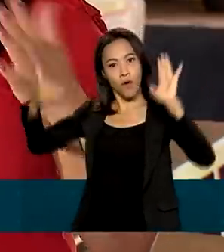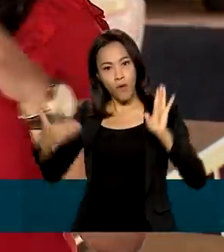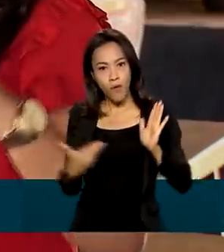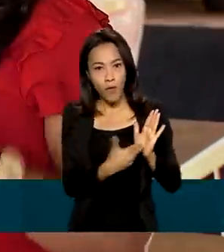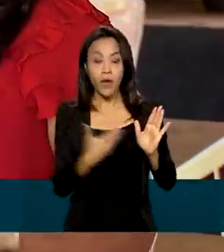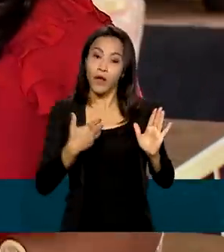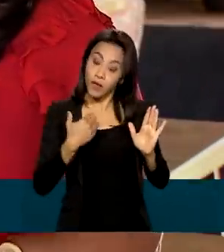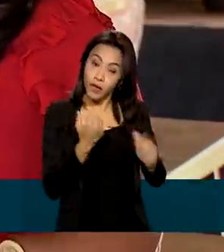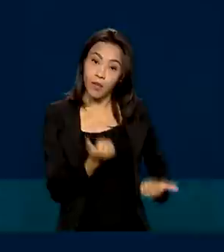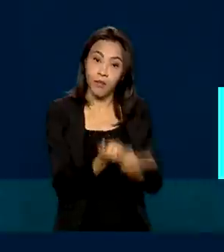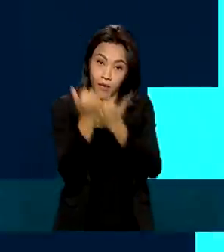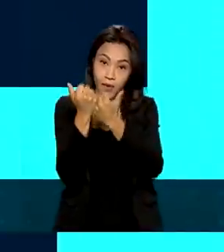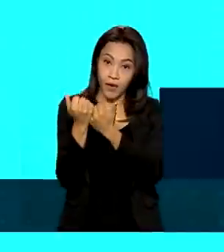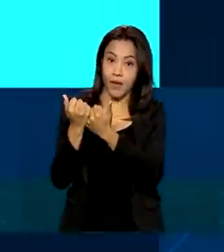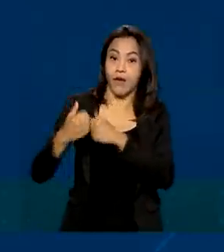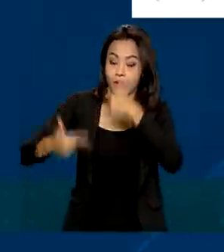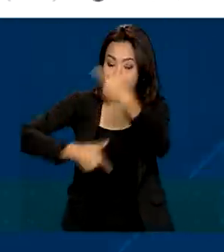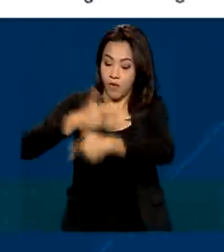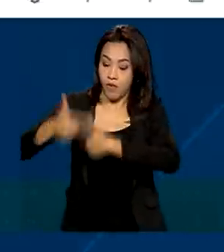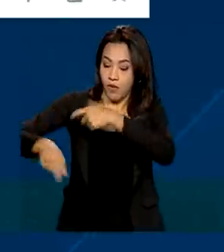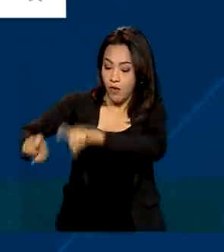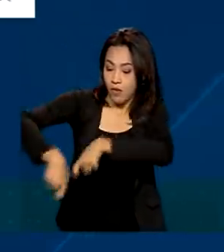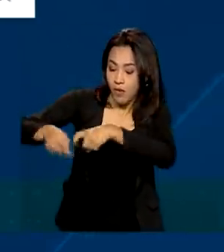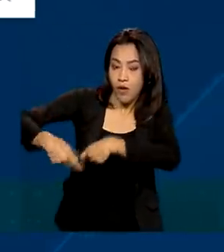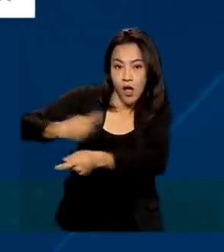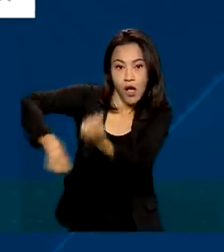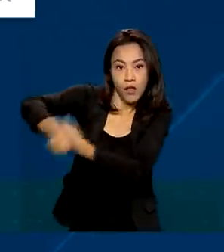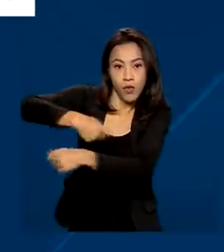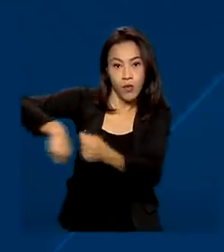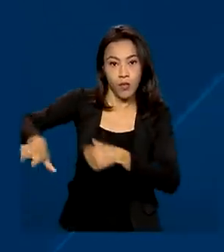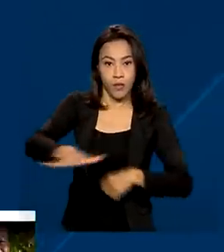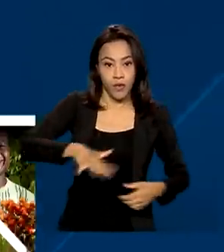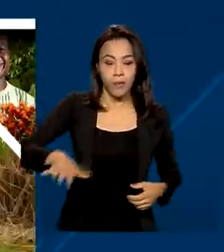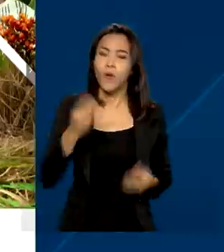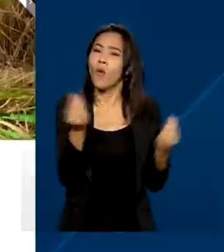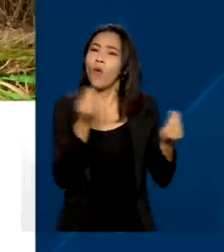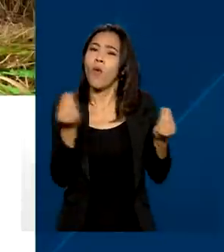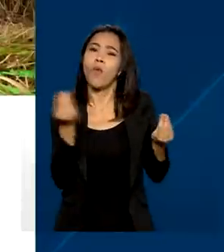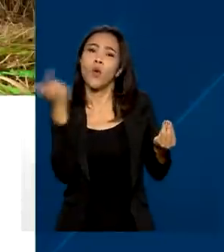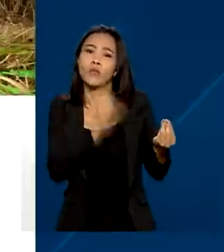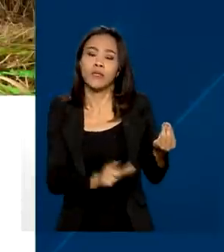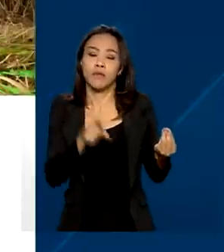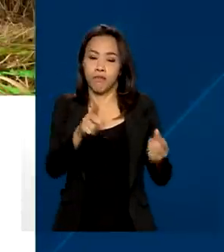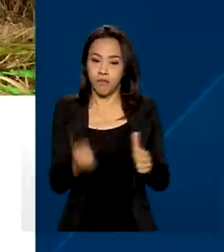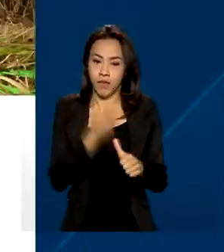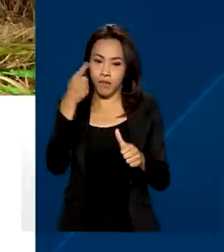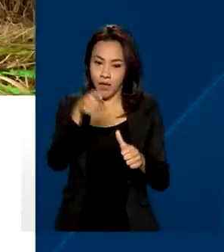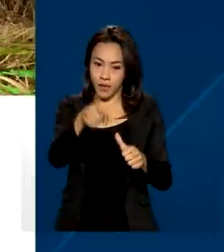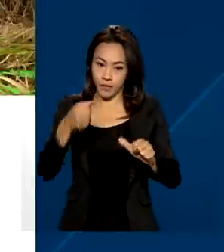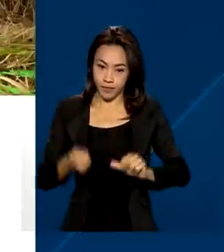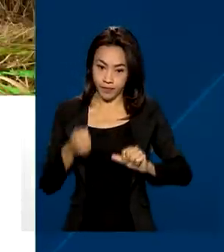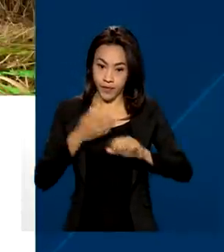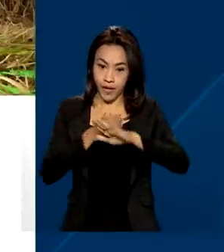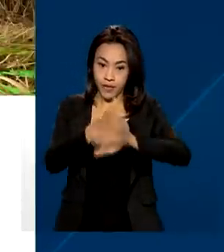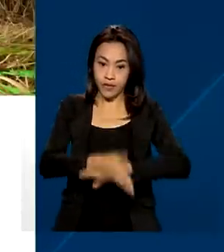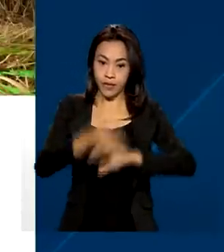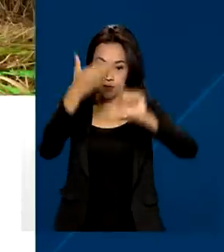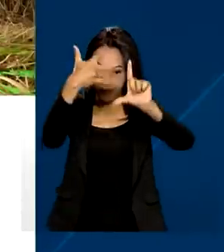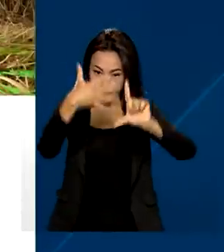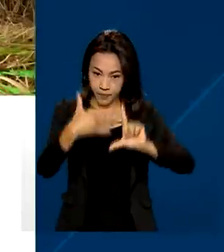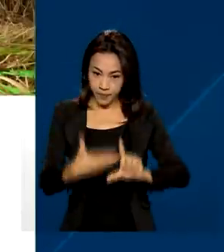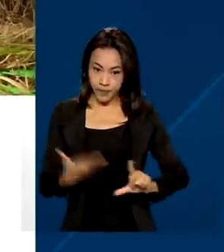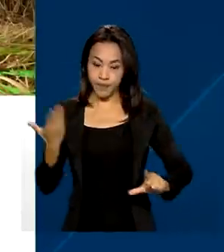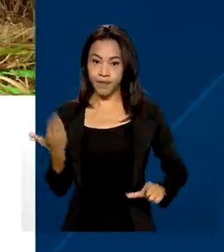fortalecer a economia rural. Para solicitar ou renovar o selo, é preciso acessar o site da vitrine da agricultura familiar,